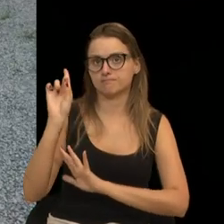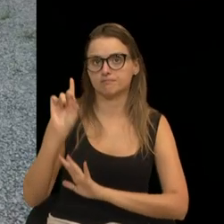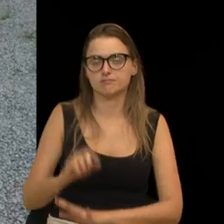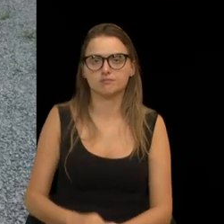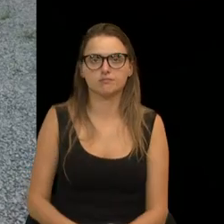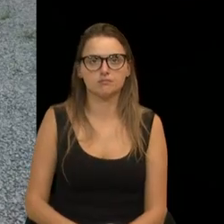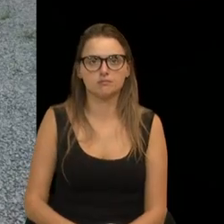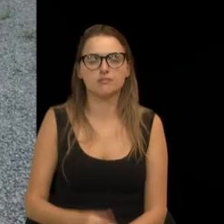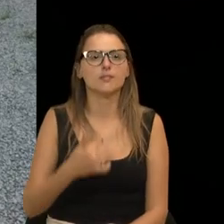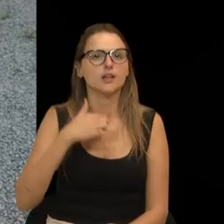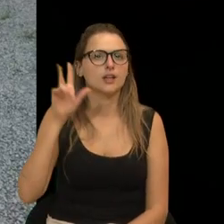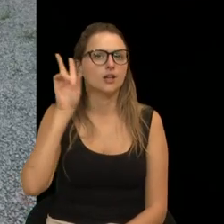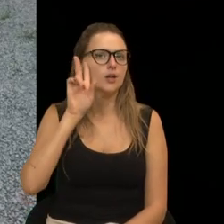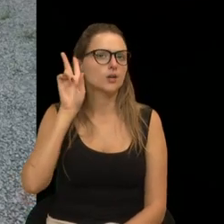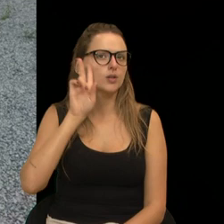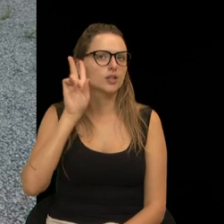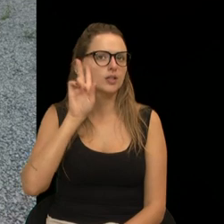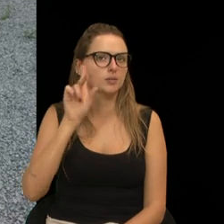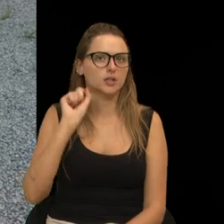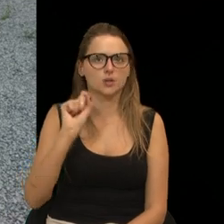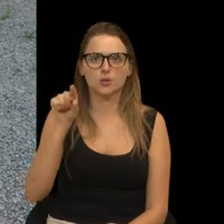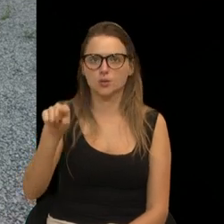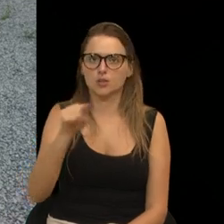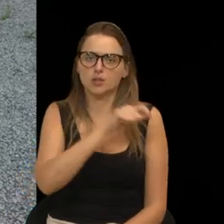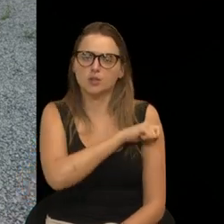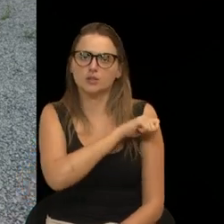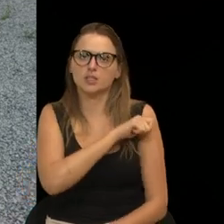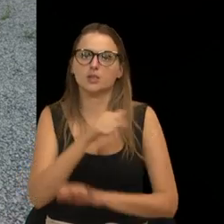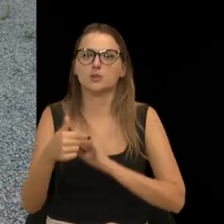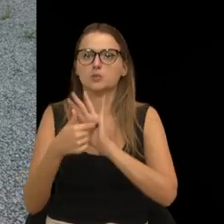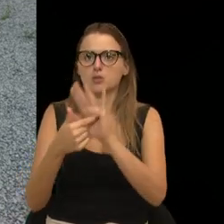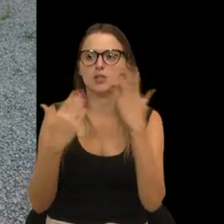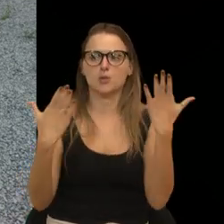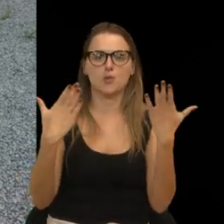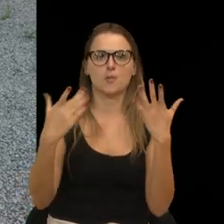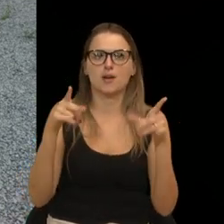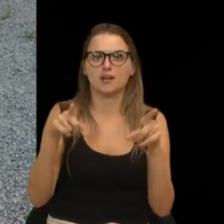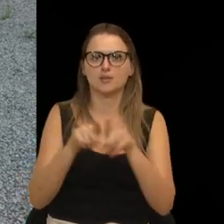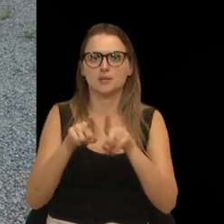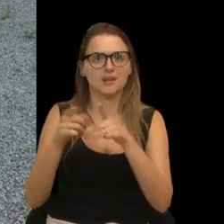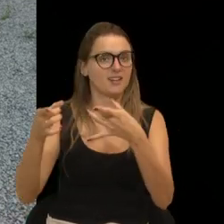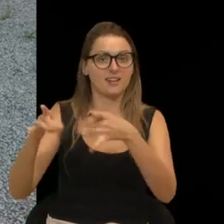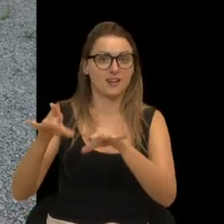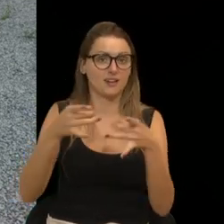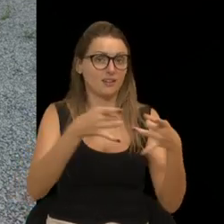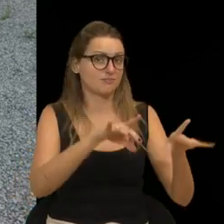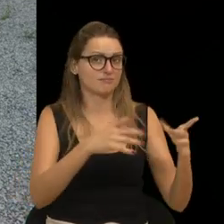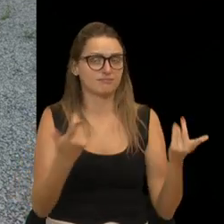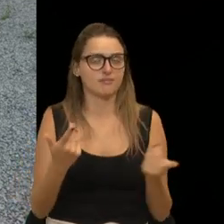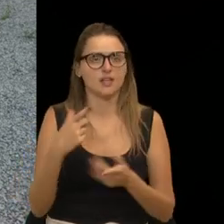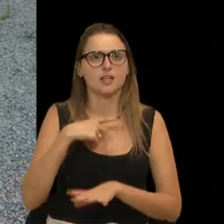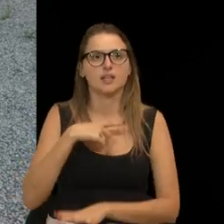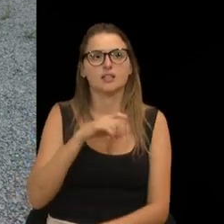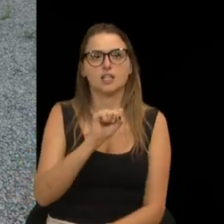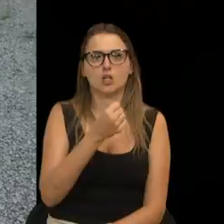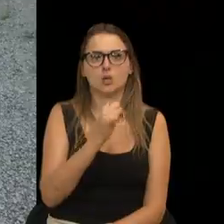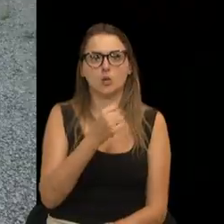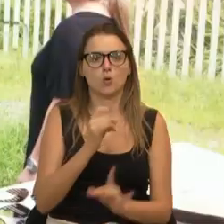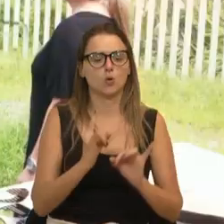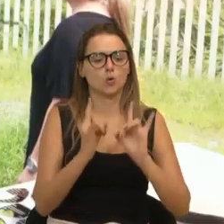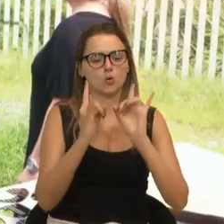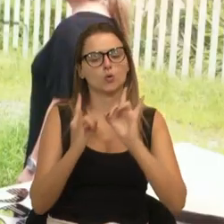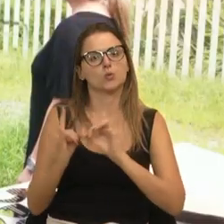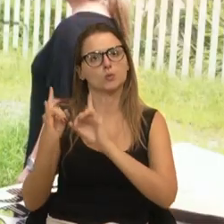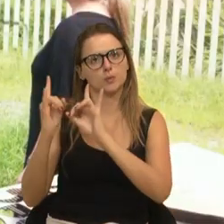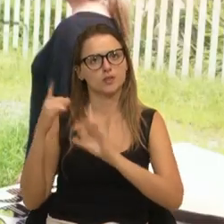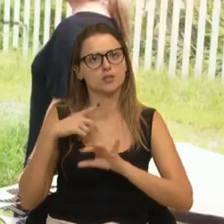Me lembrou muito o os estudantes do Cristóvão apresentaram aqui hoje. Que nós temos oito módulos lá no INEC que funcionavam